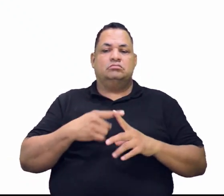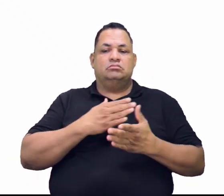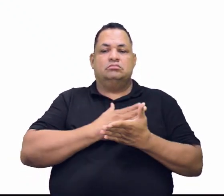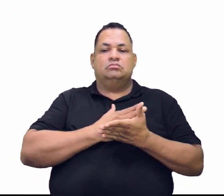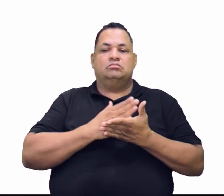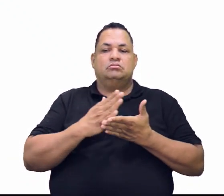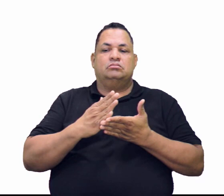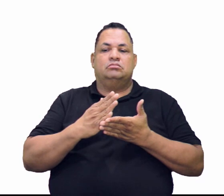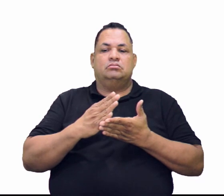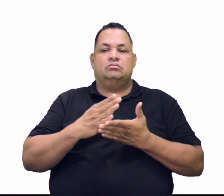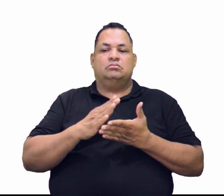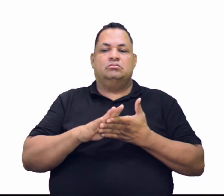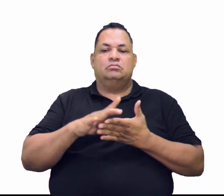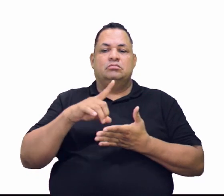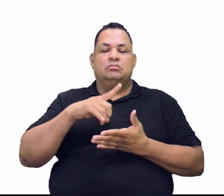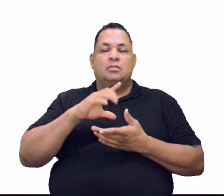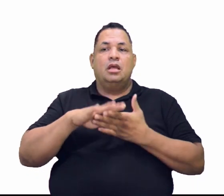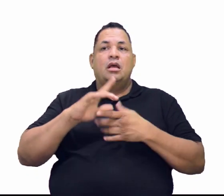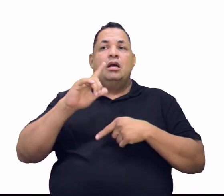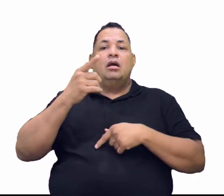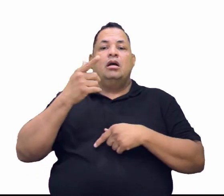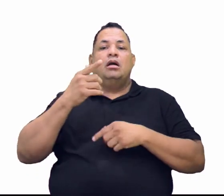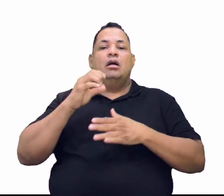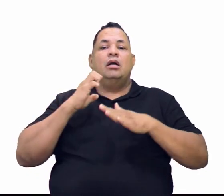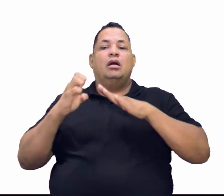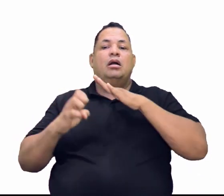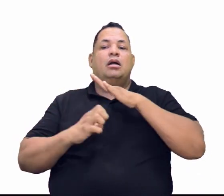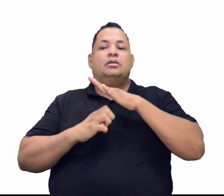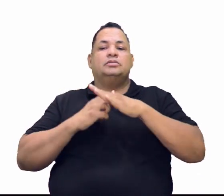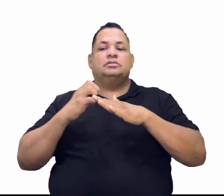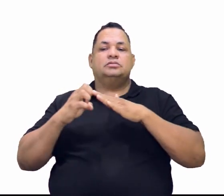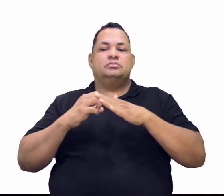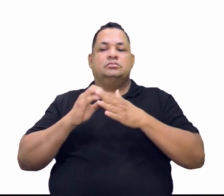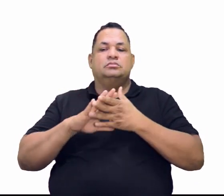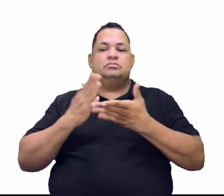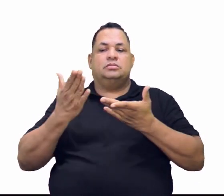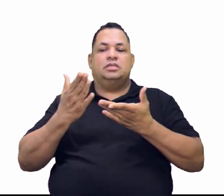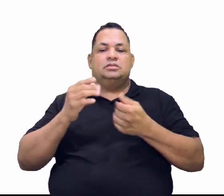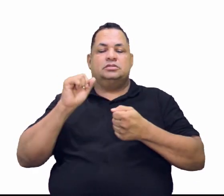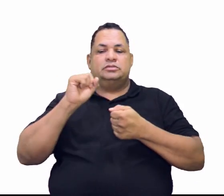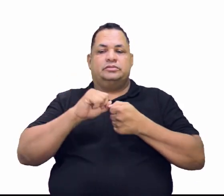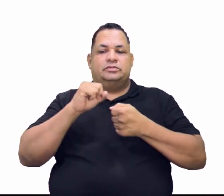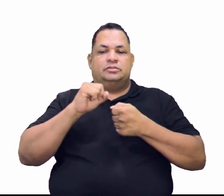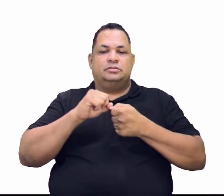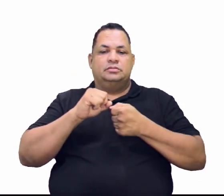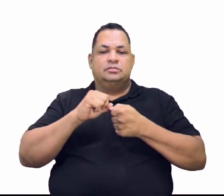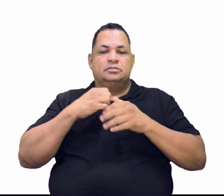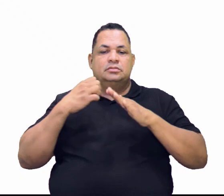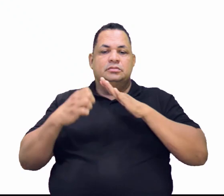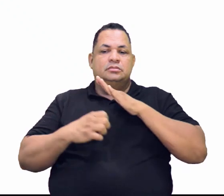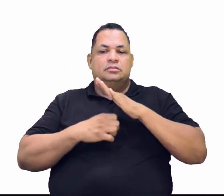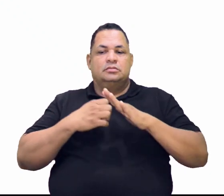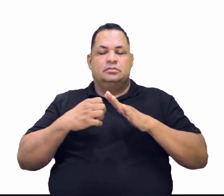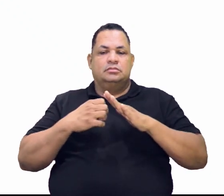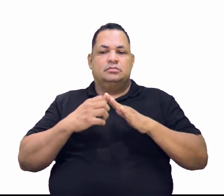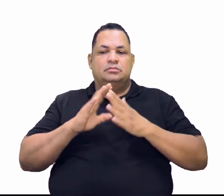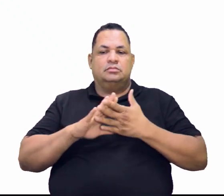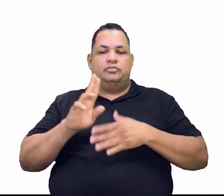começam a terceirizar a garimpagem. Agora, empresas